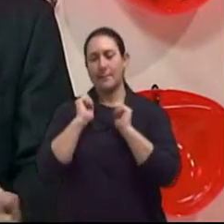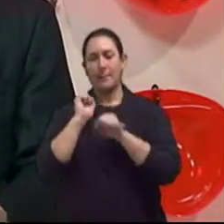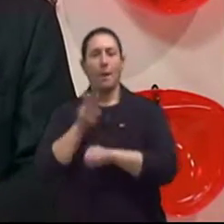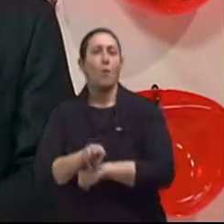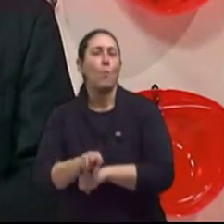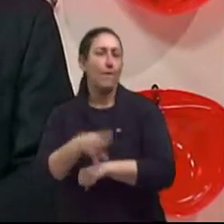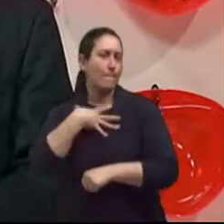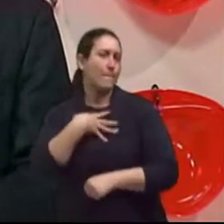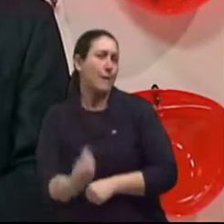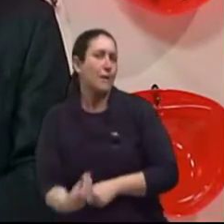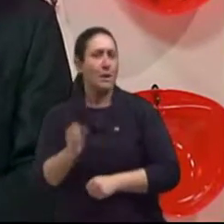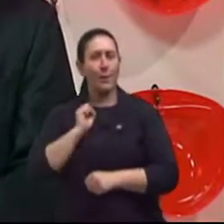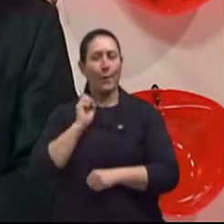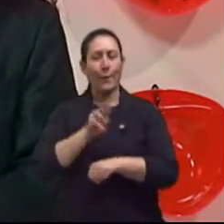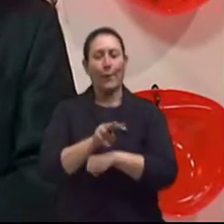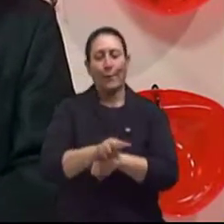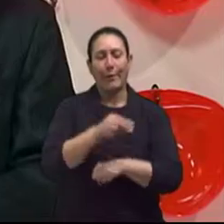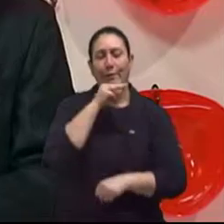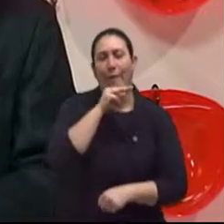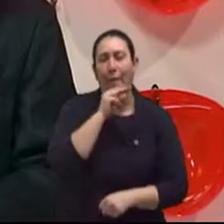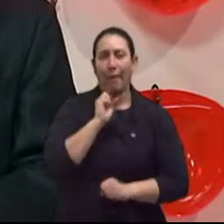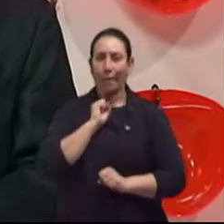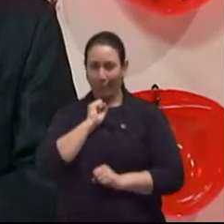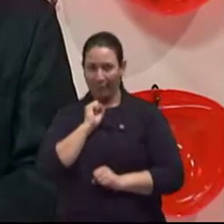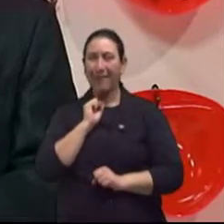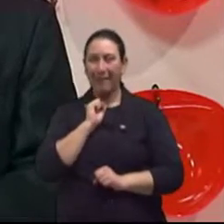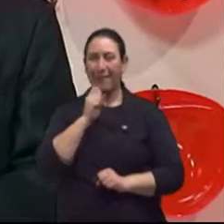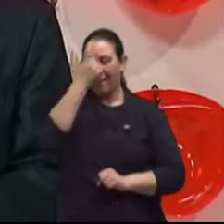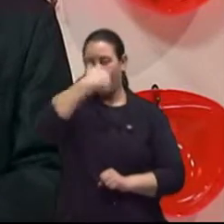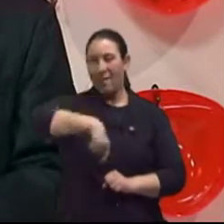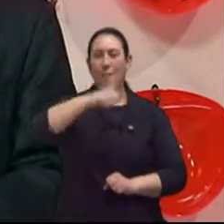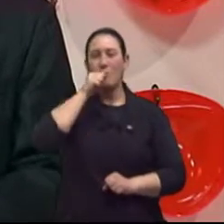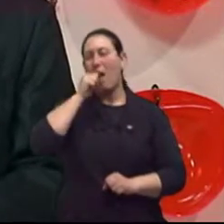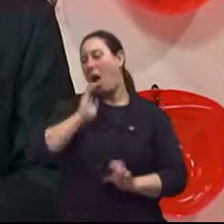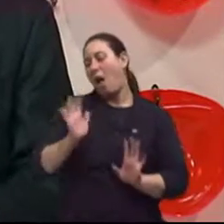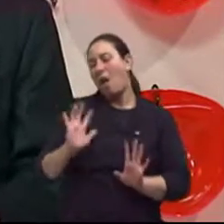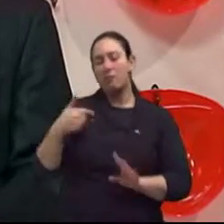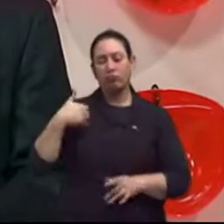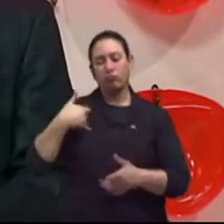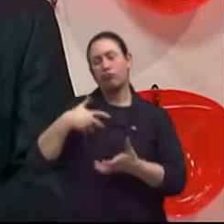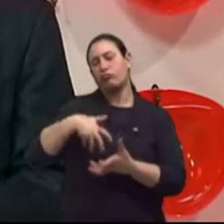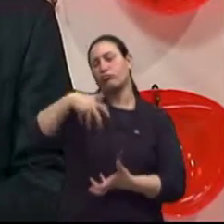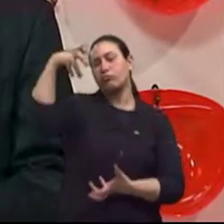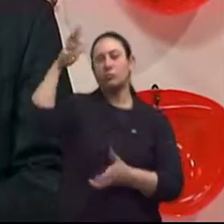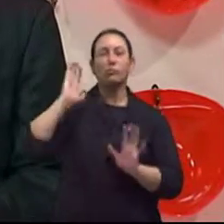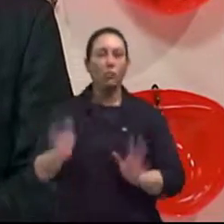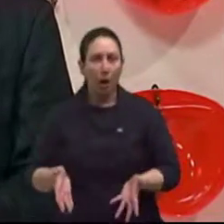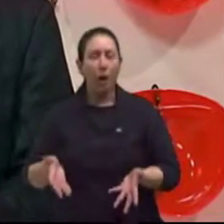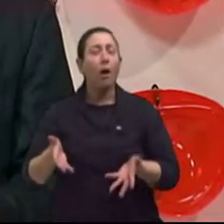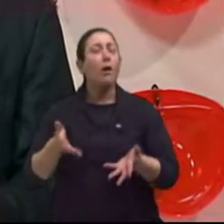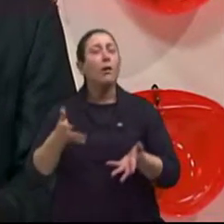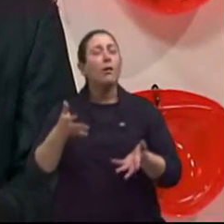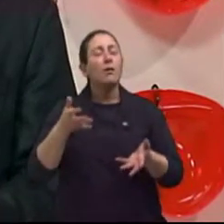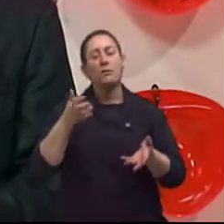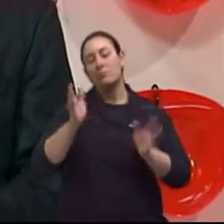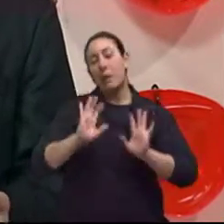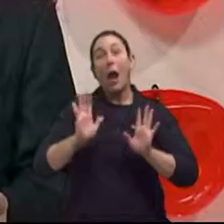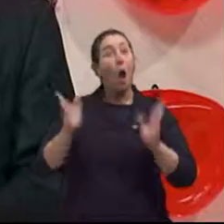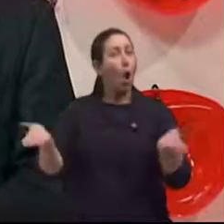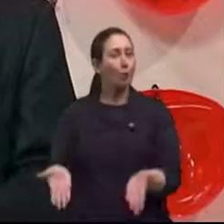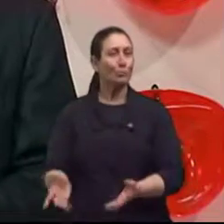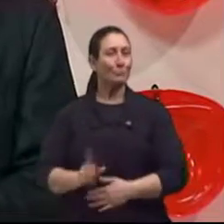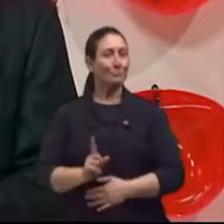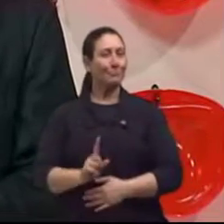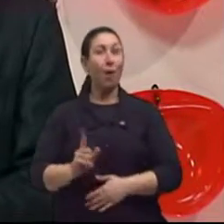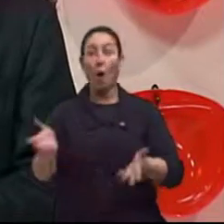alguma coisa para os netos ou pouca atividade. Hoje em dia, elas saem, participam de grupos de